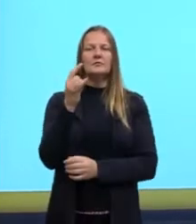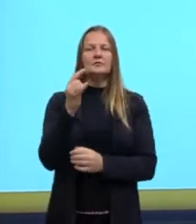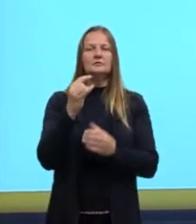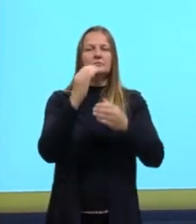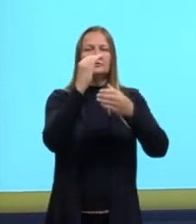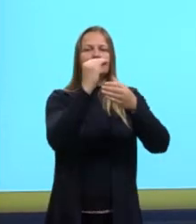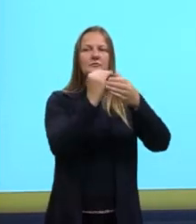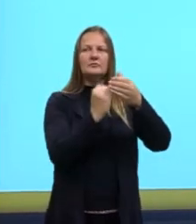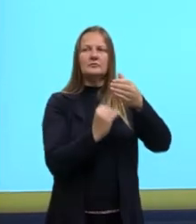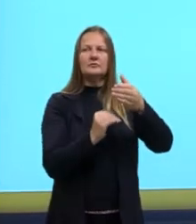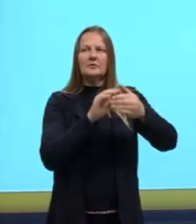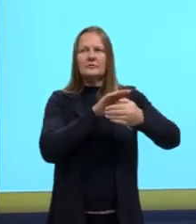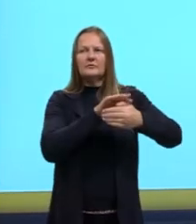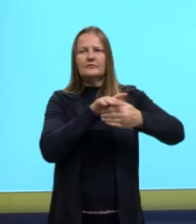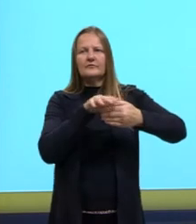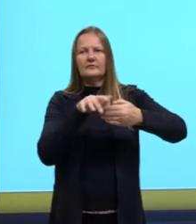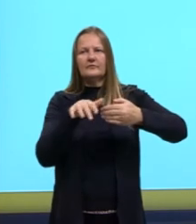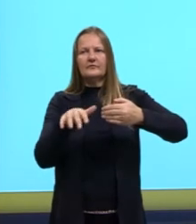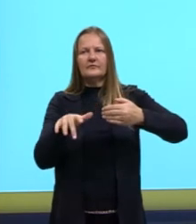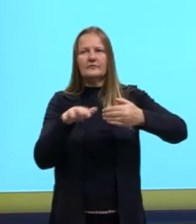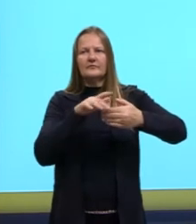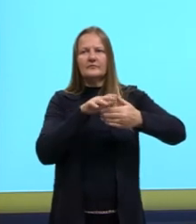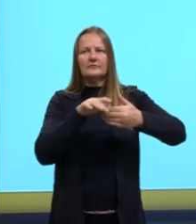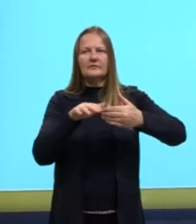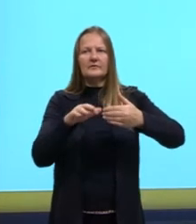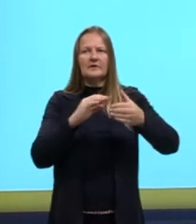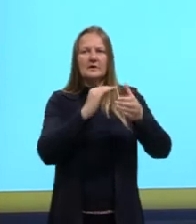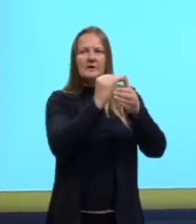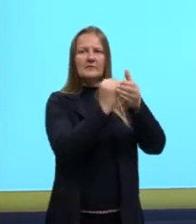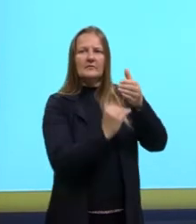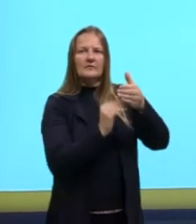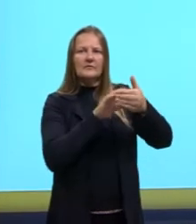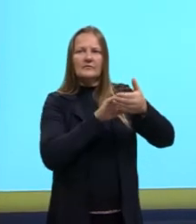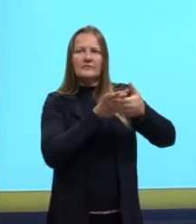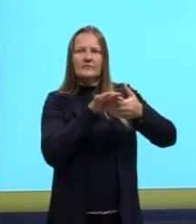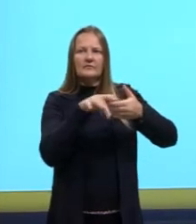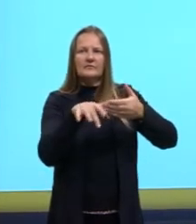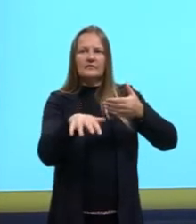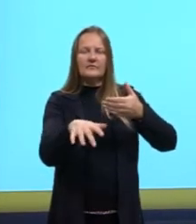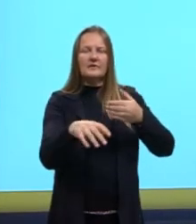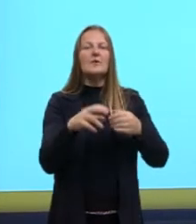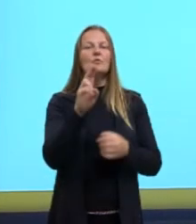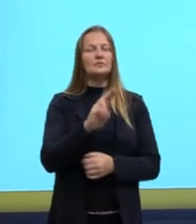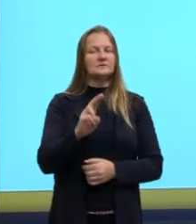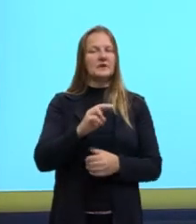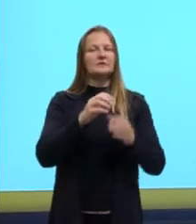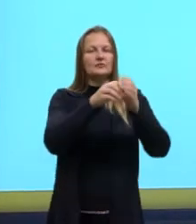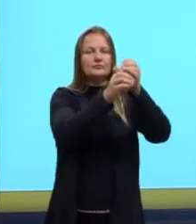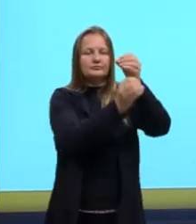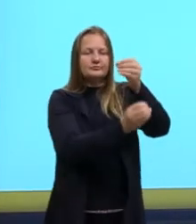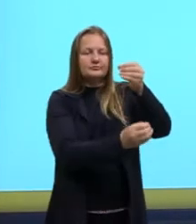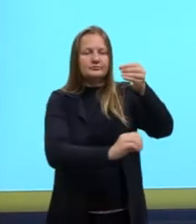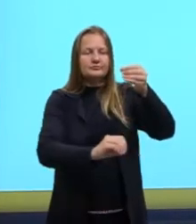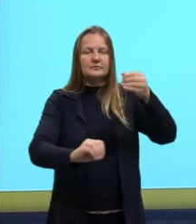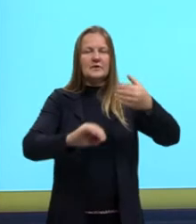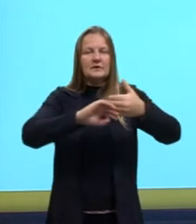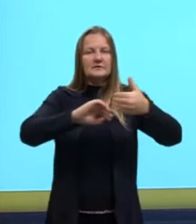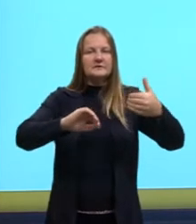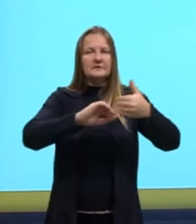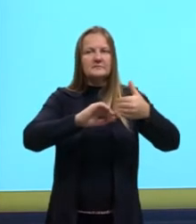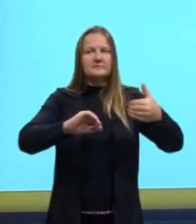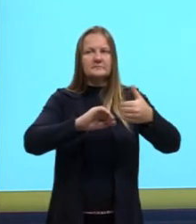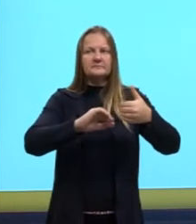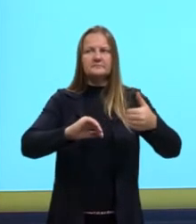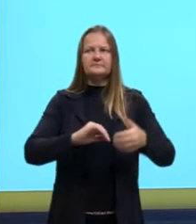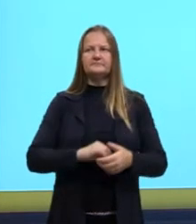a decantação, que é um dos processos usados no tratamento de esgoto, né? Que daí há a separação aqui